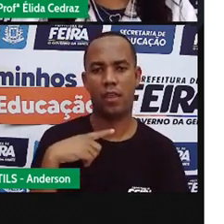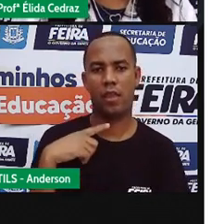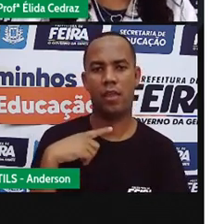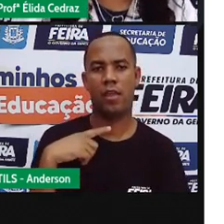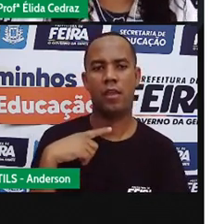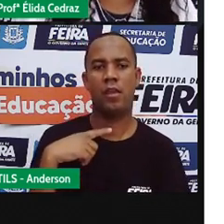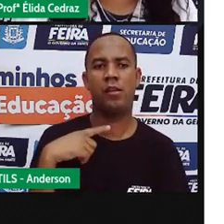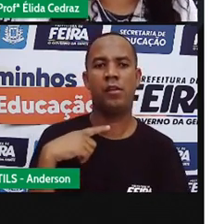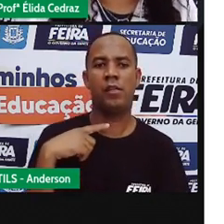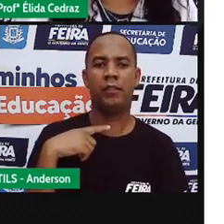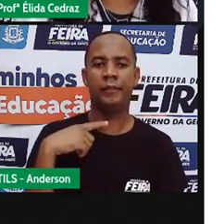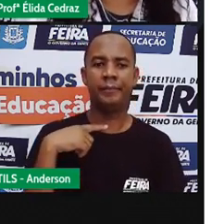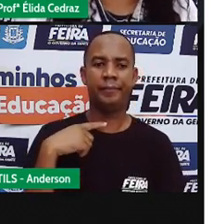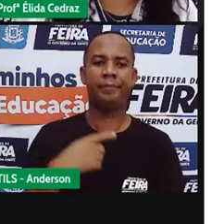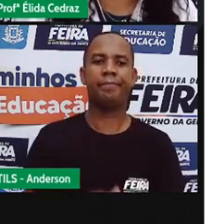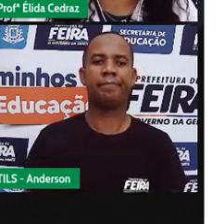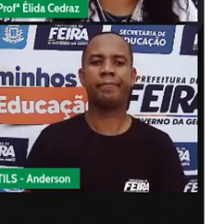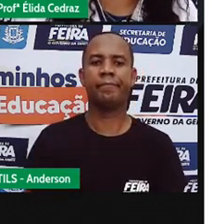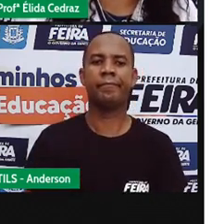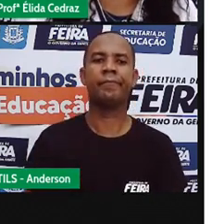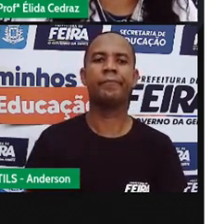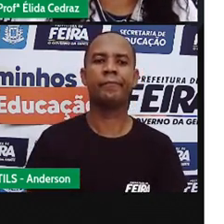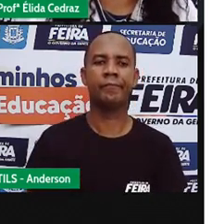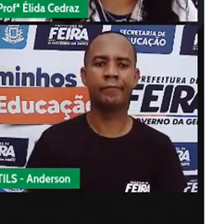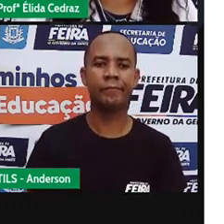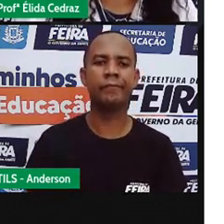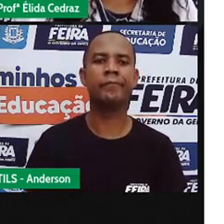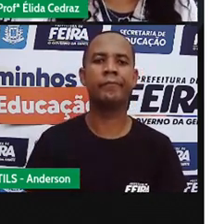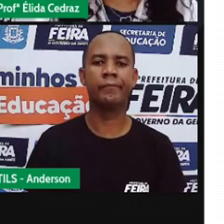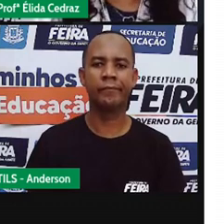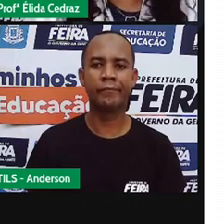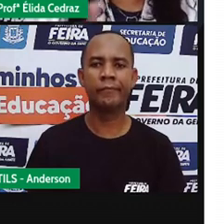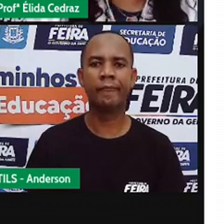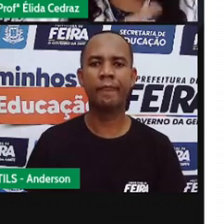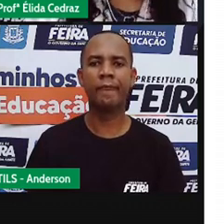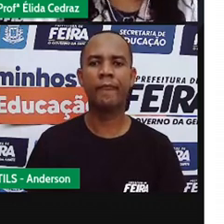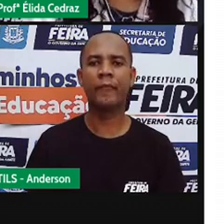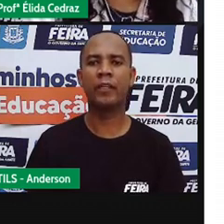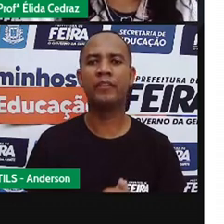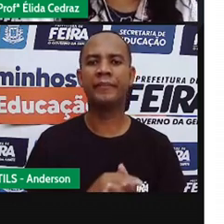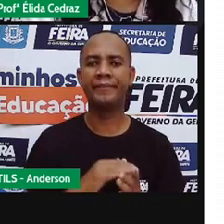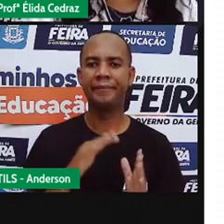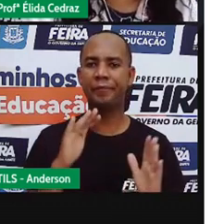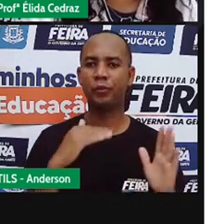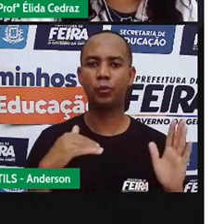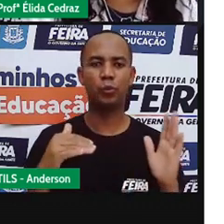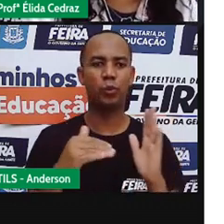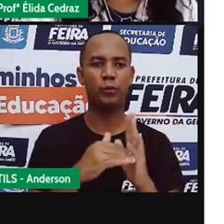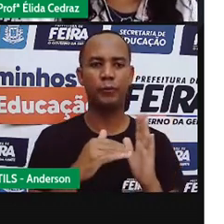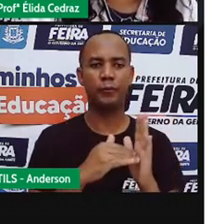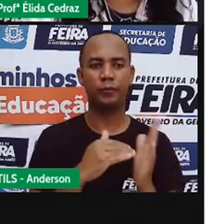Isso mesmo. Possuem uma letra R. Estão todas no começo?